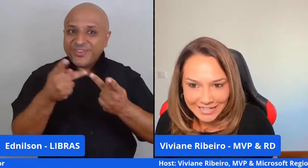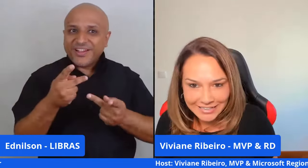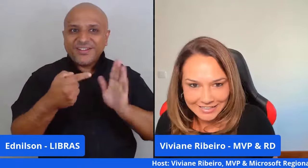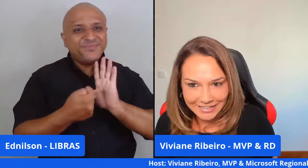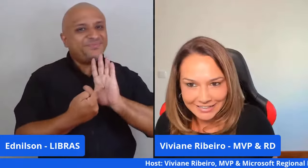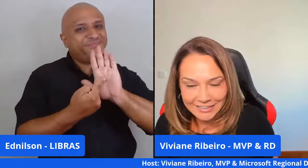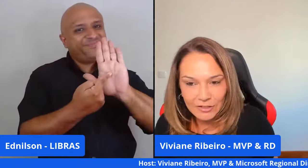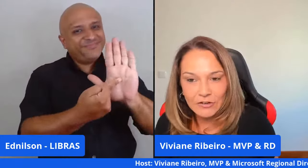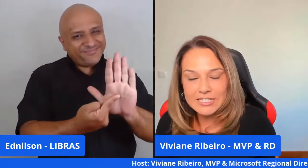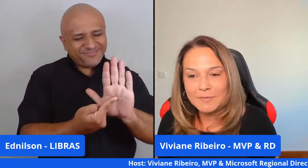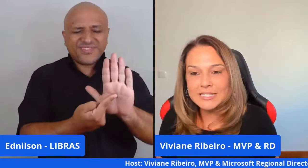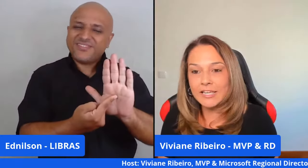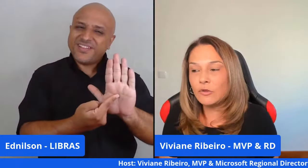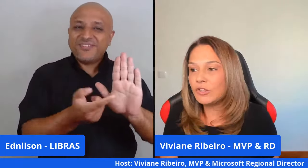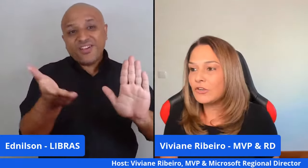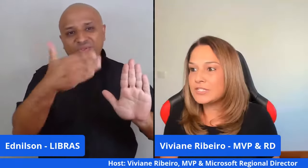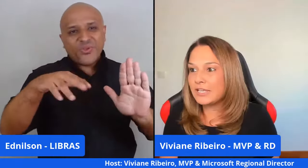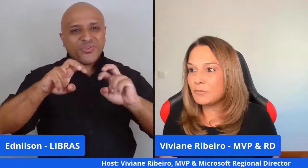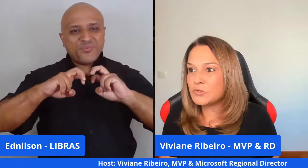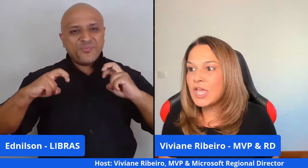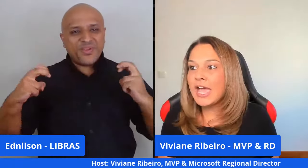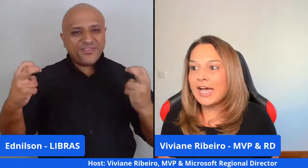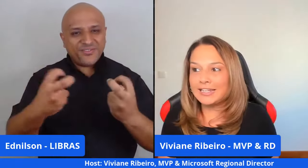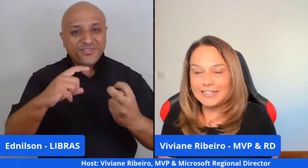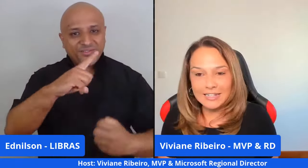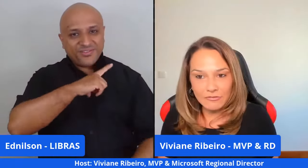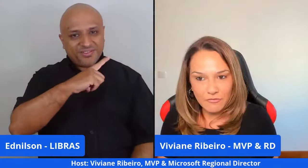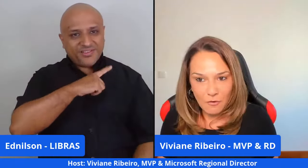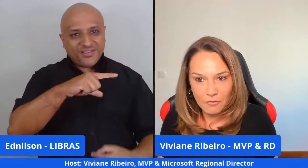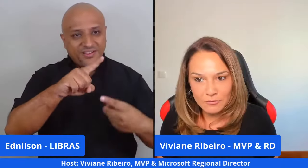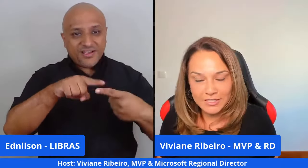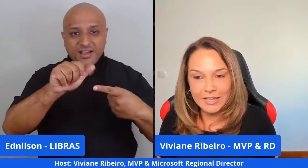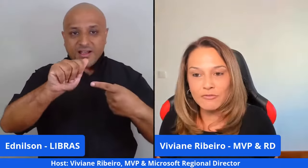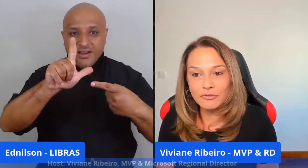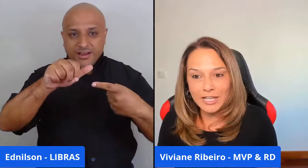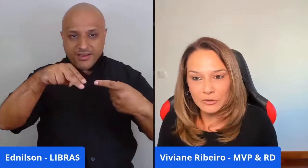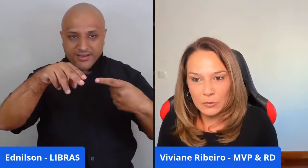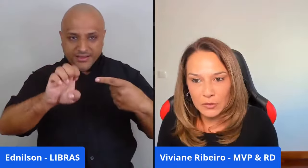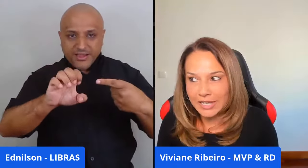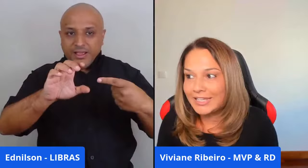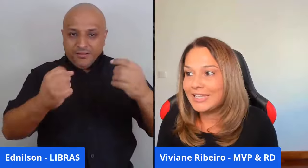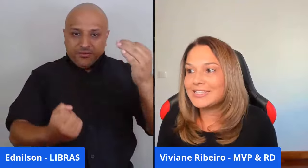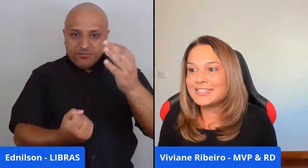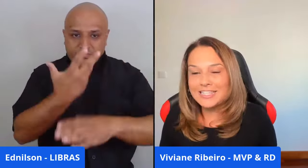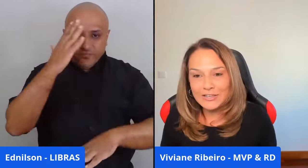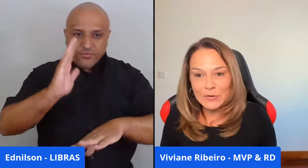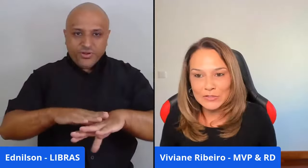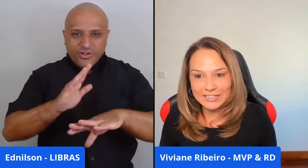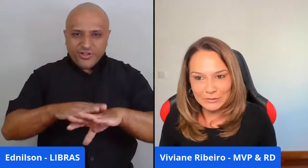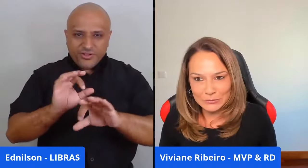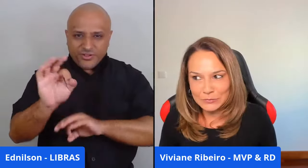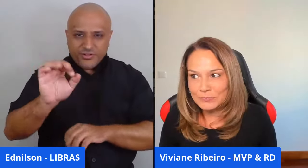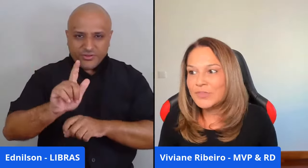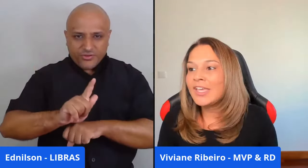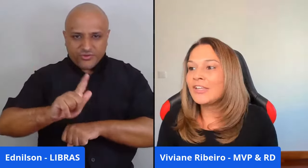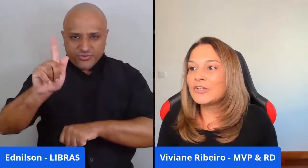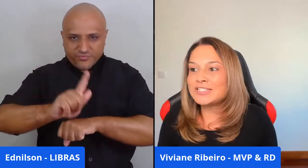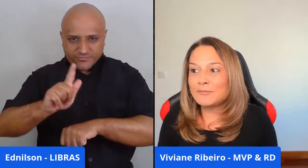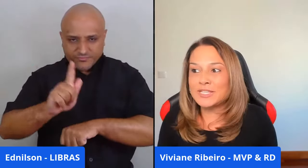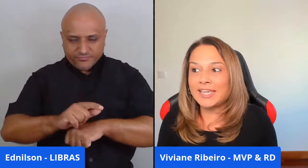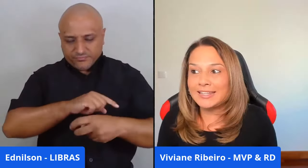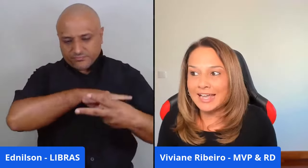apresentem. Então, na nossa mesa redonda, nós temos Aline Lefol, que é fundadora e CEO da LILU.